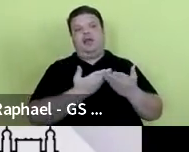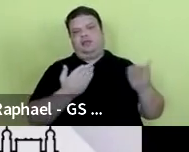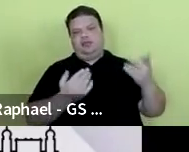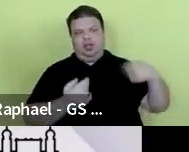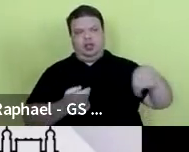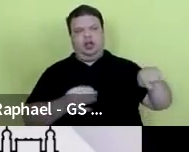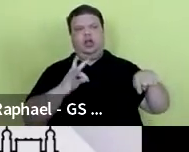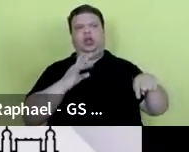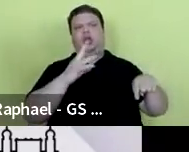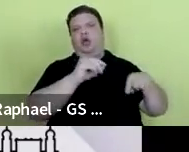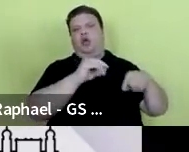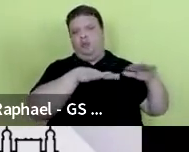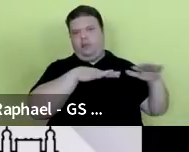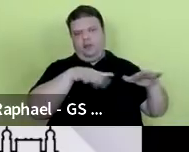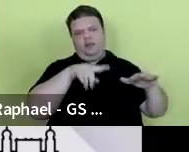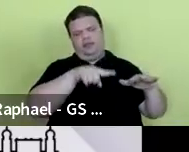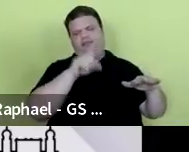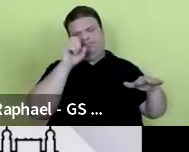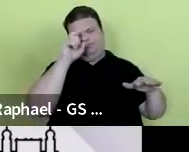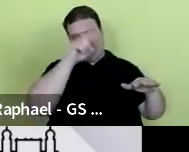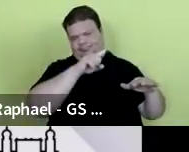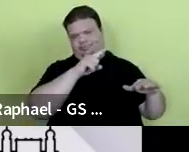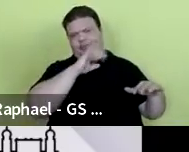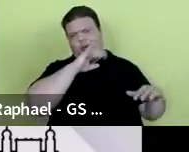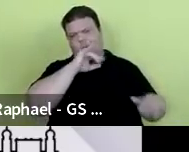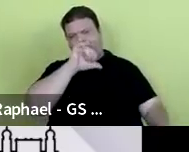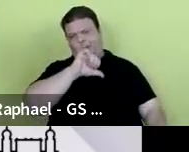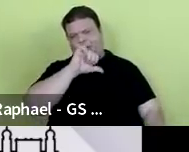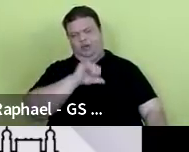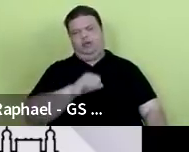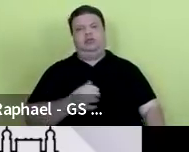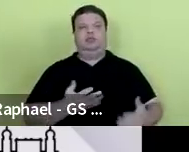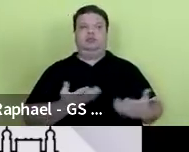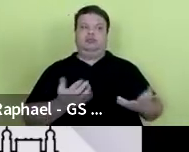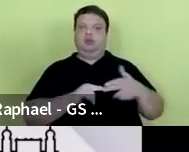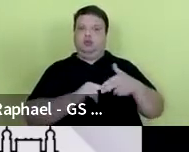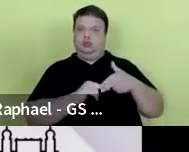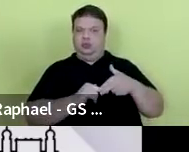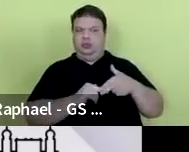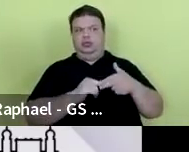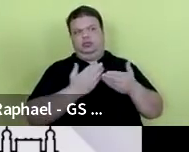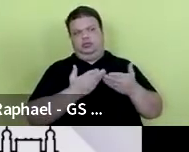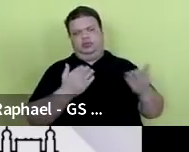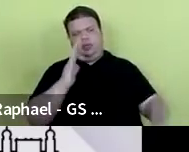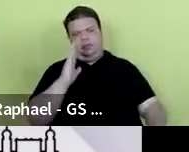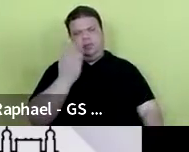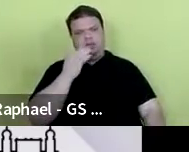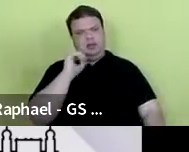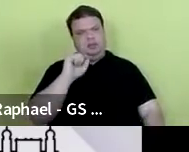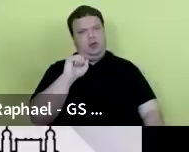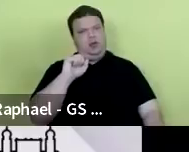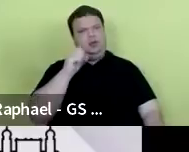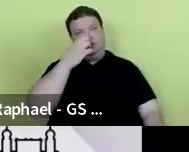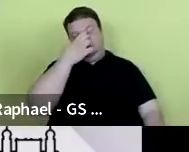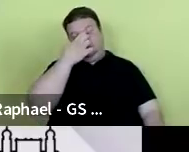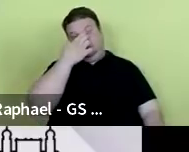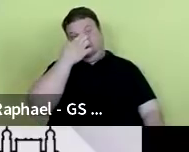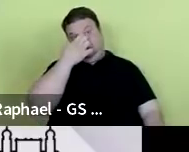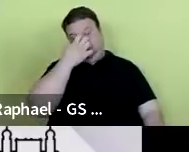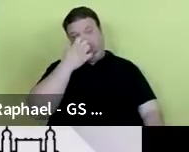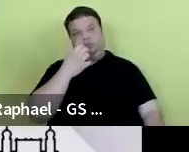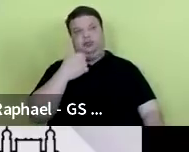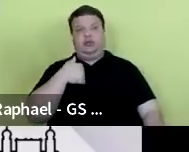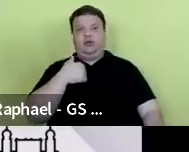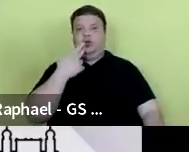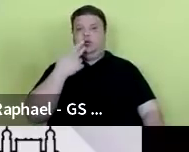movimentos tão nefastos. E com isso, então, pode passar o próximo slide? Eu